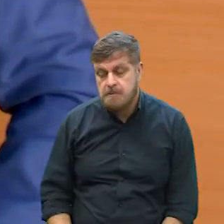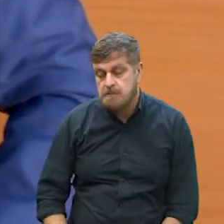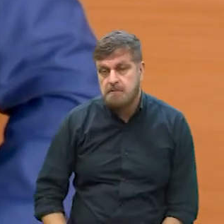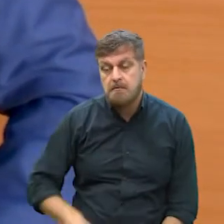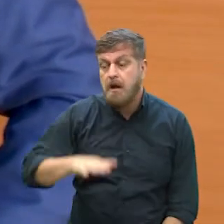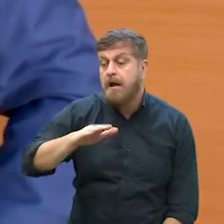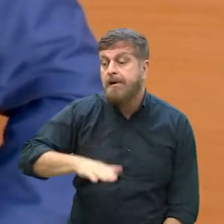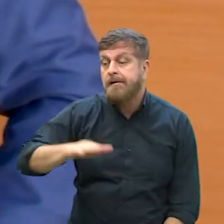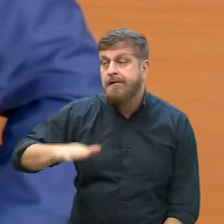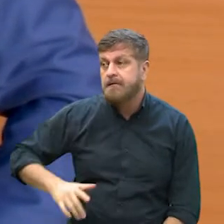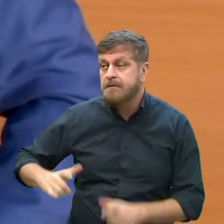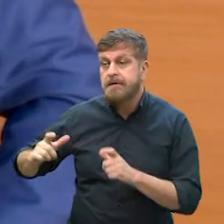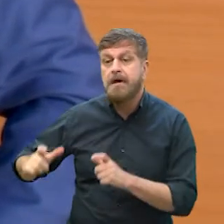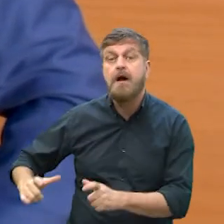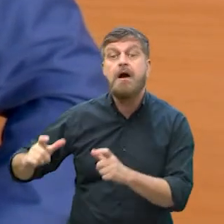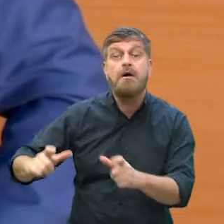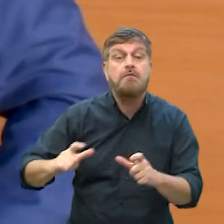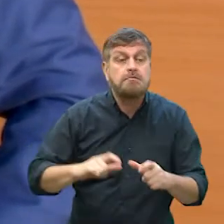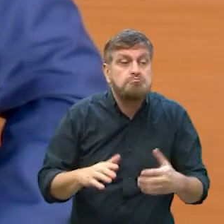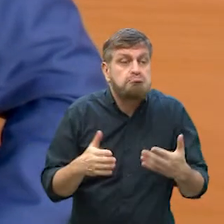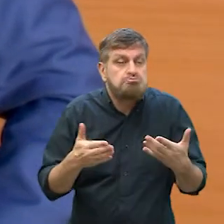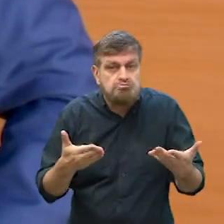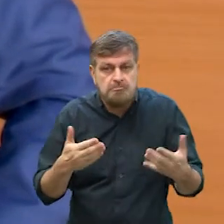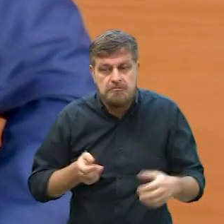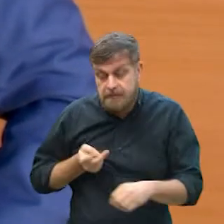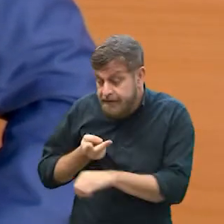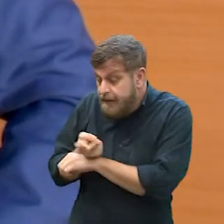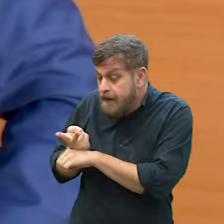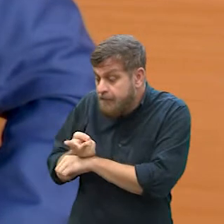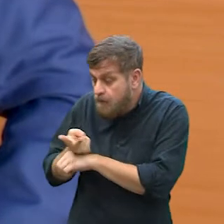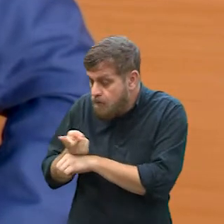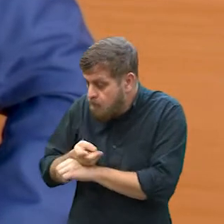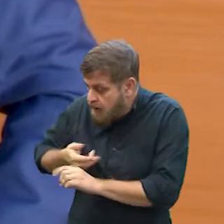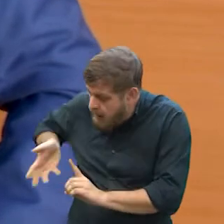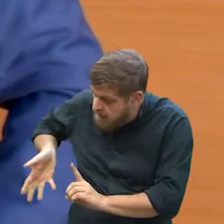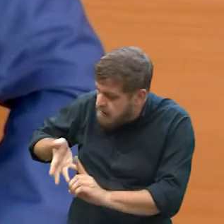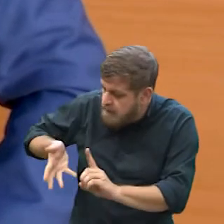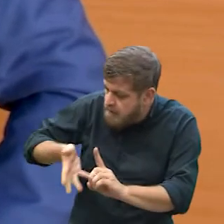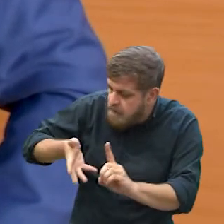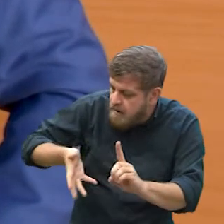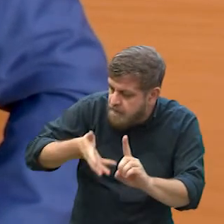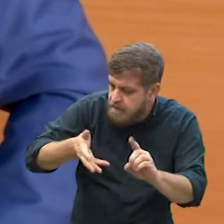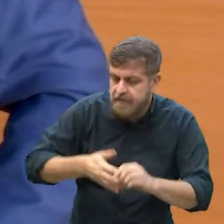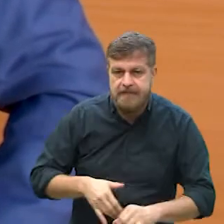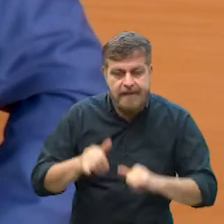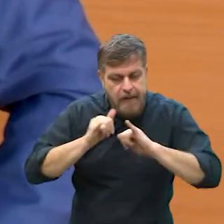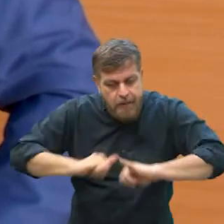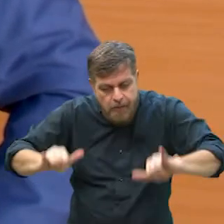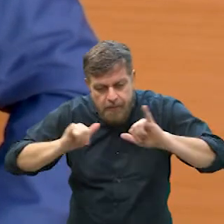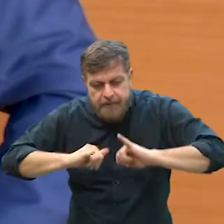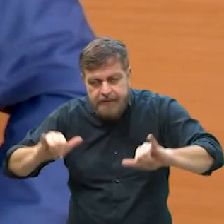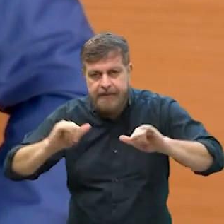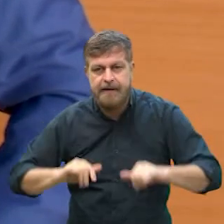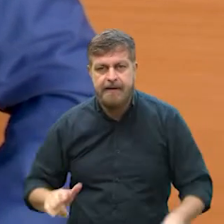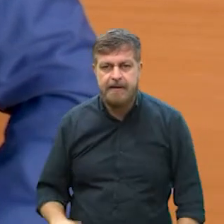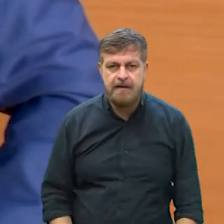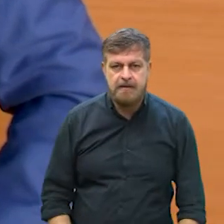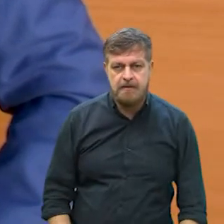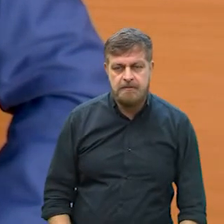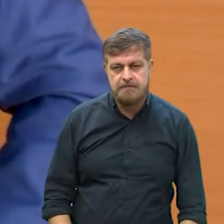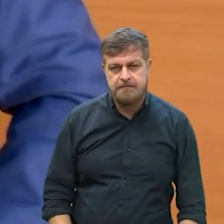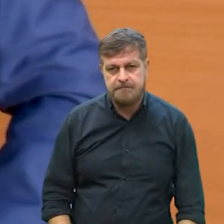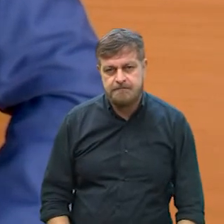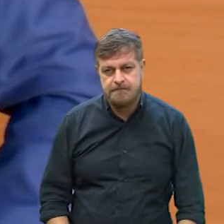aonde estão essas crianças. Então, é um problema... vai ter que ir atrás das crianças. É, passar comunicado, ir atrás,